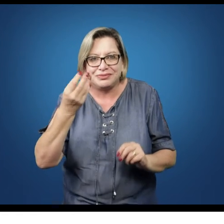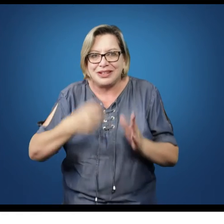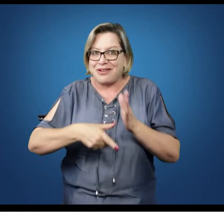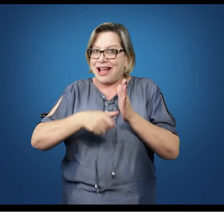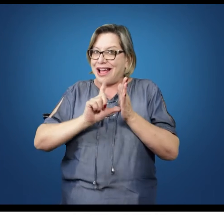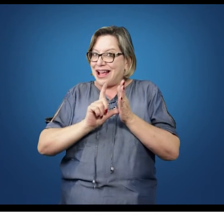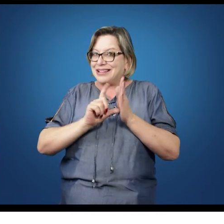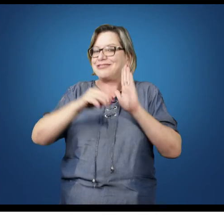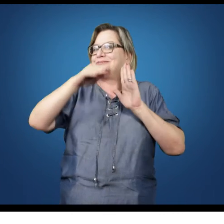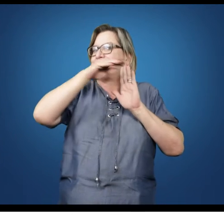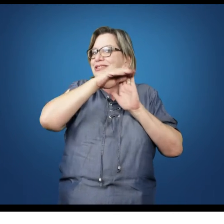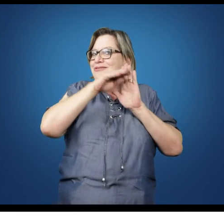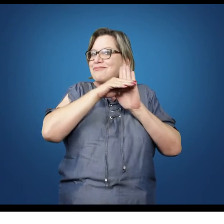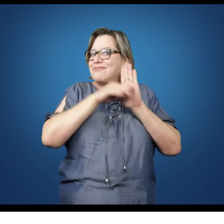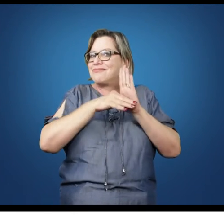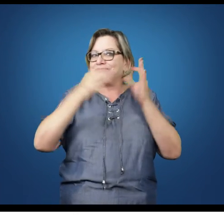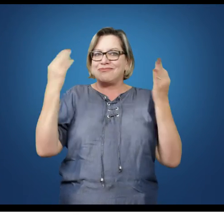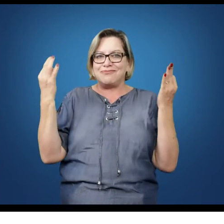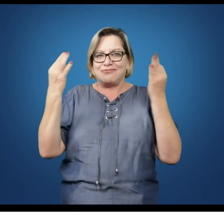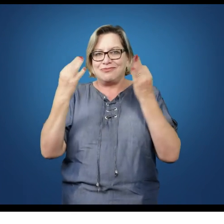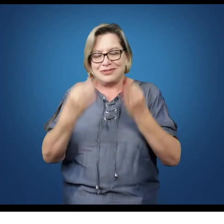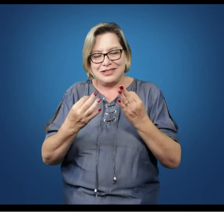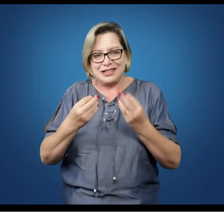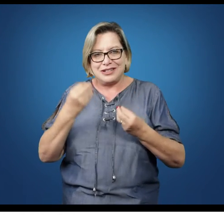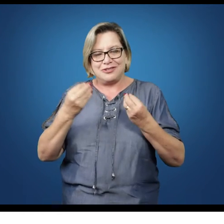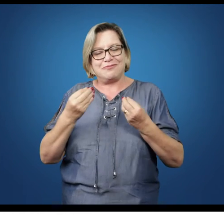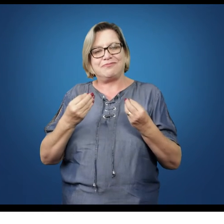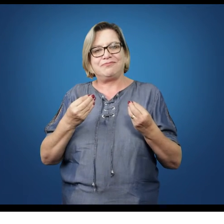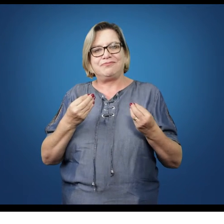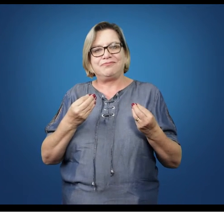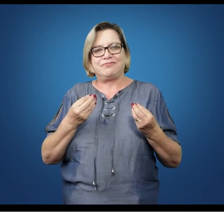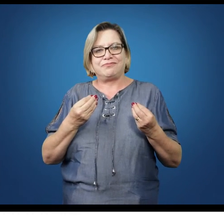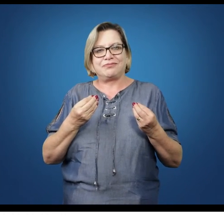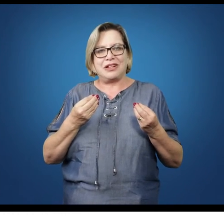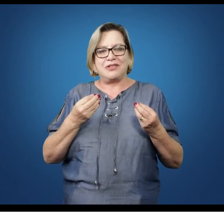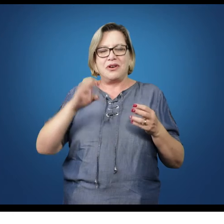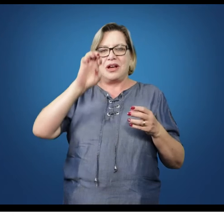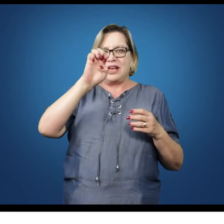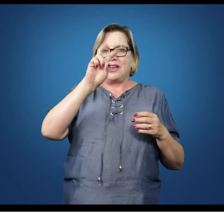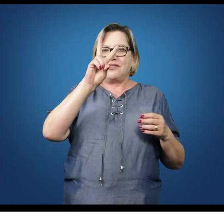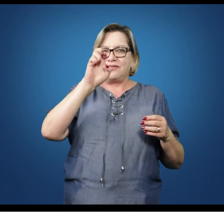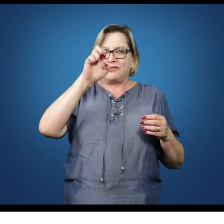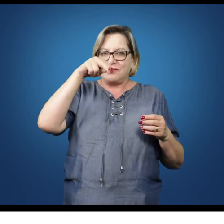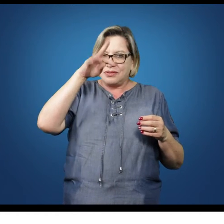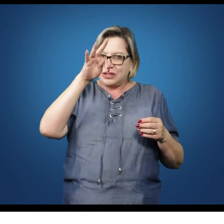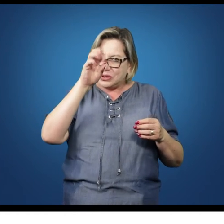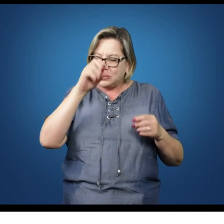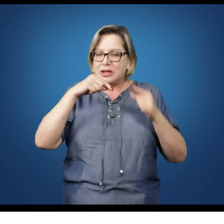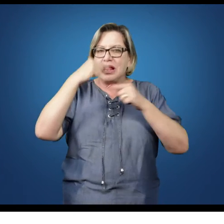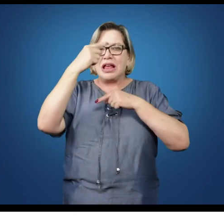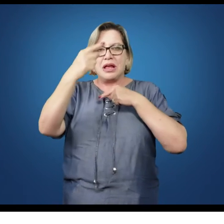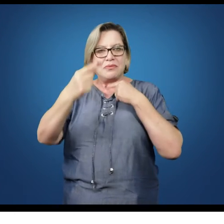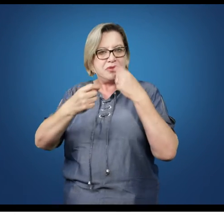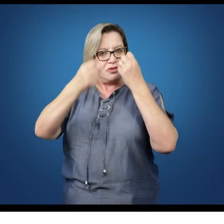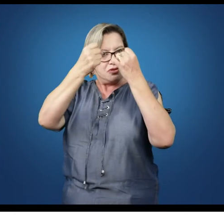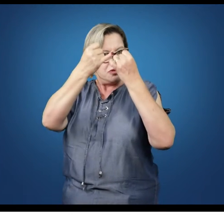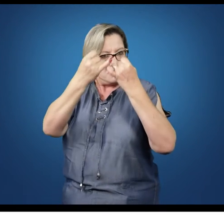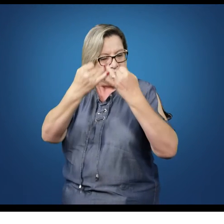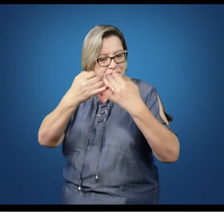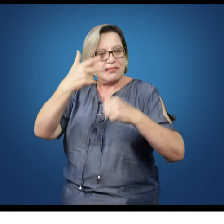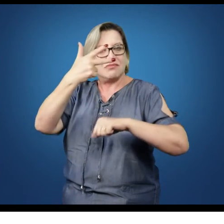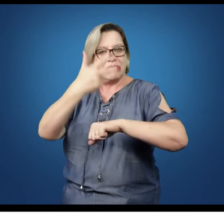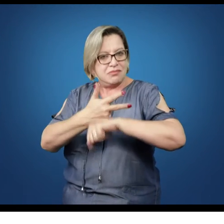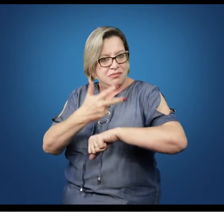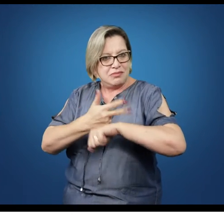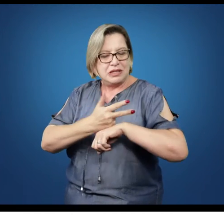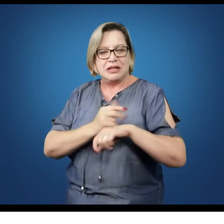o nosso trabalho em loco lá, de um determinado evento. Esse evento eu vou explicar melhor aí na próxima videoaula,